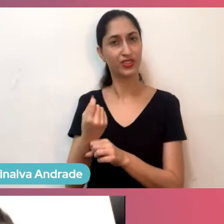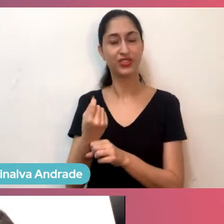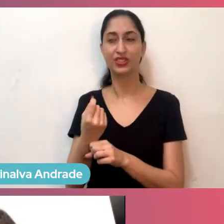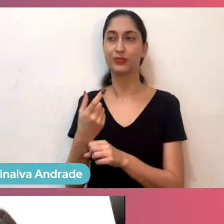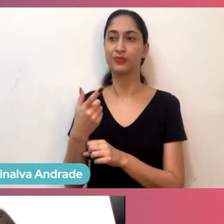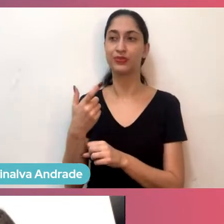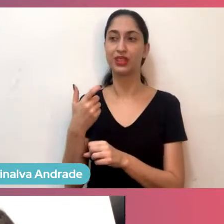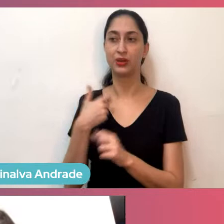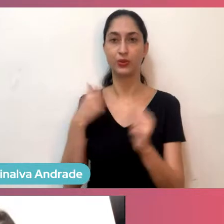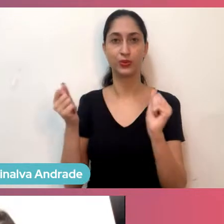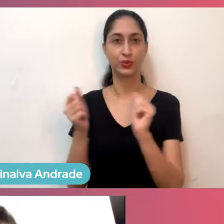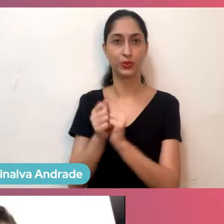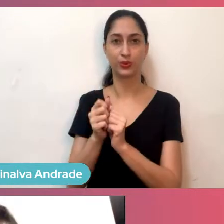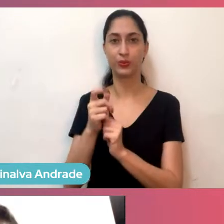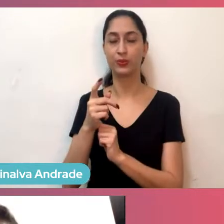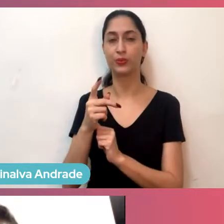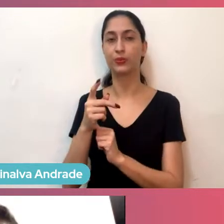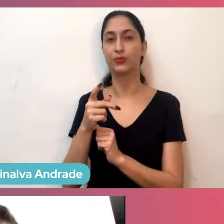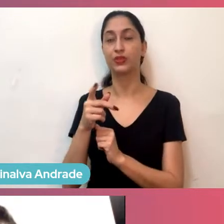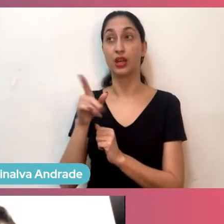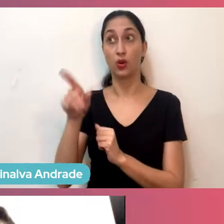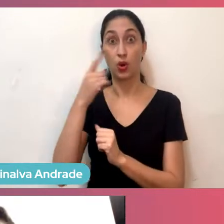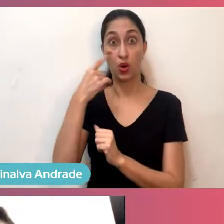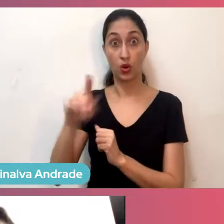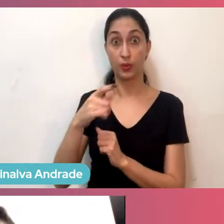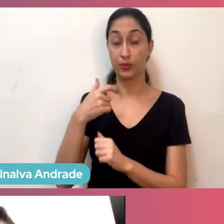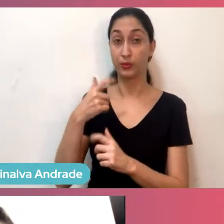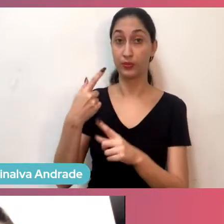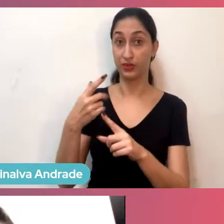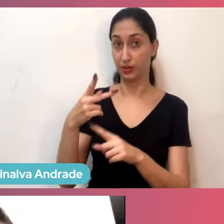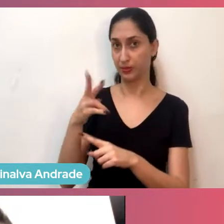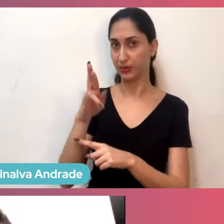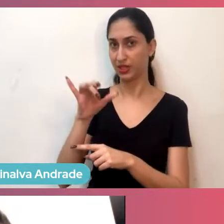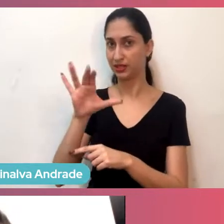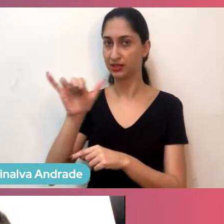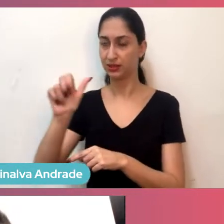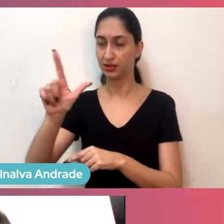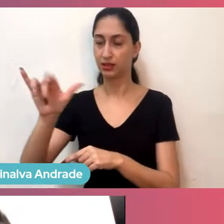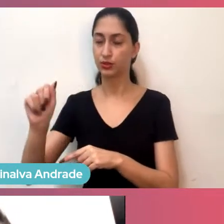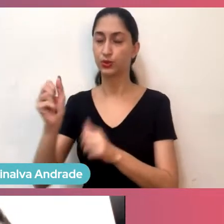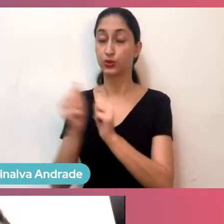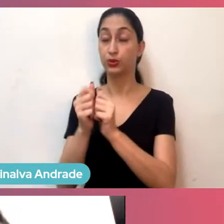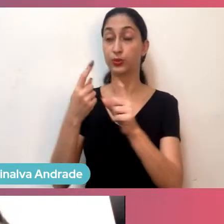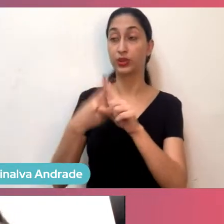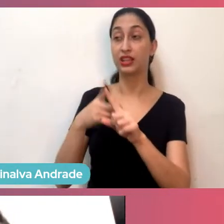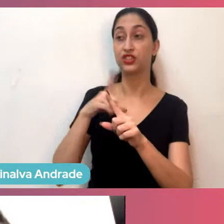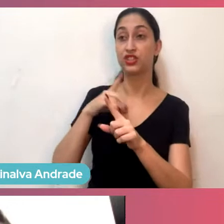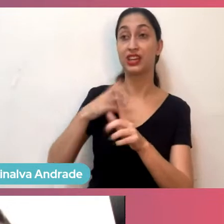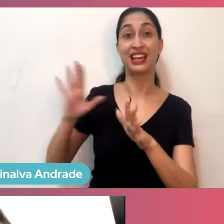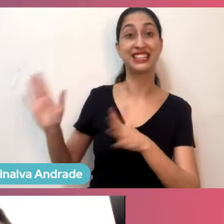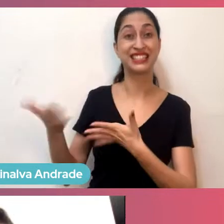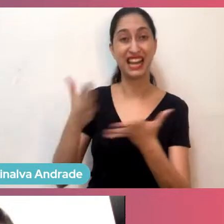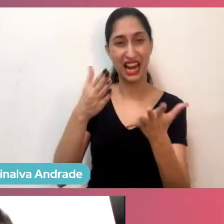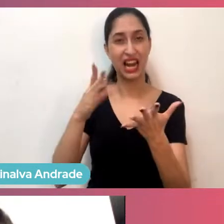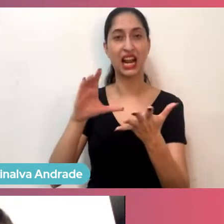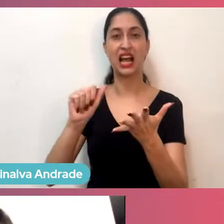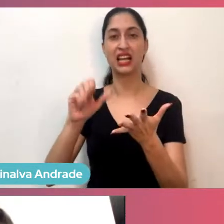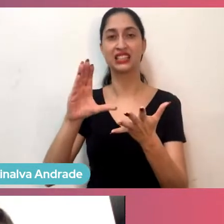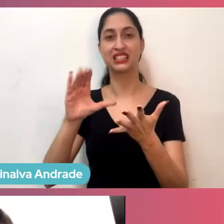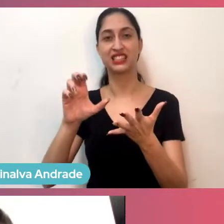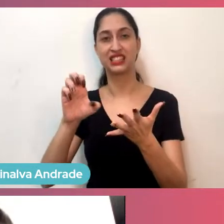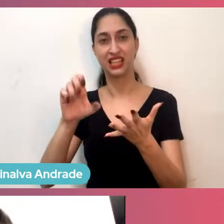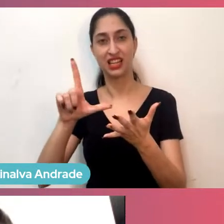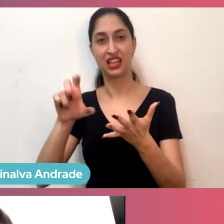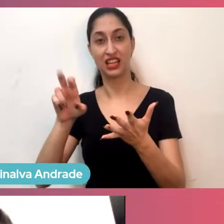aceleração, essa aceleração do Itaú foi transformadora, porque era só aceleração de negócios sociais, tinham mais de 300